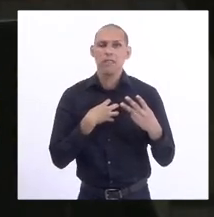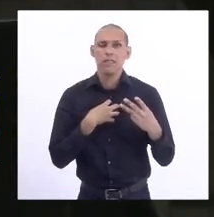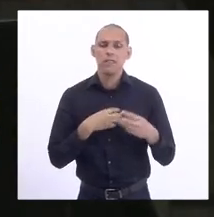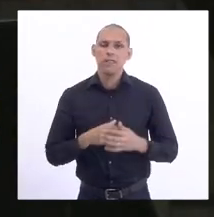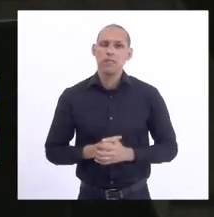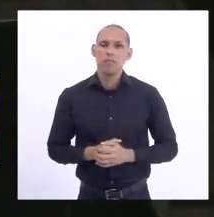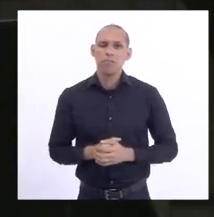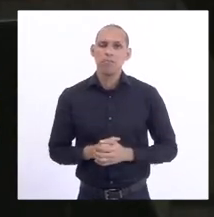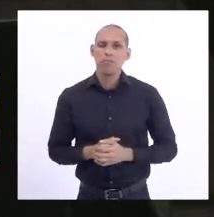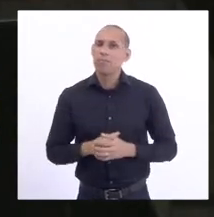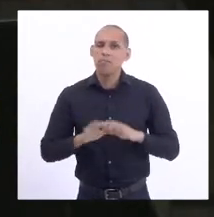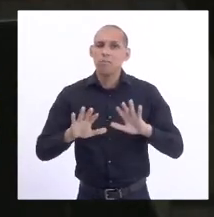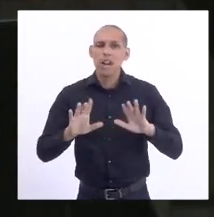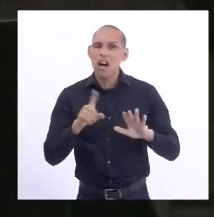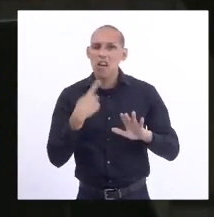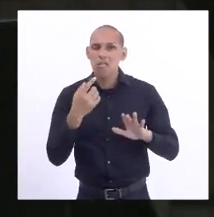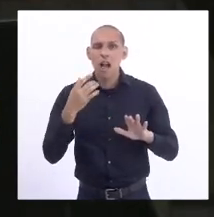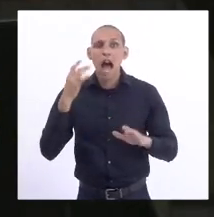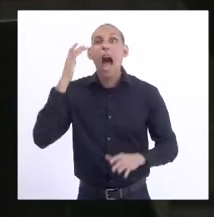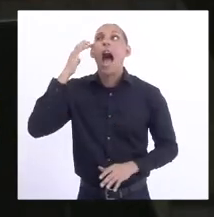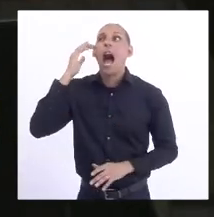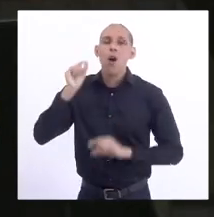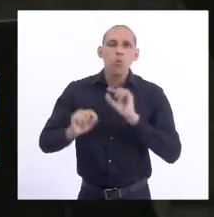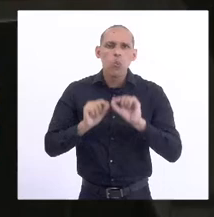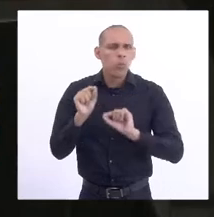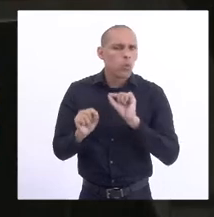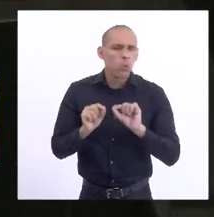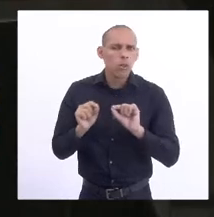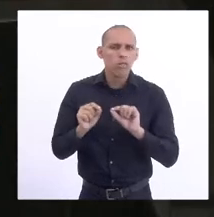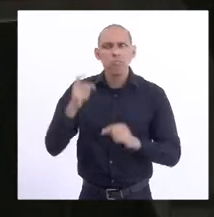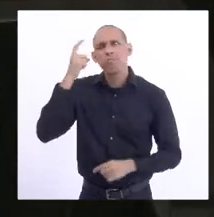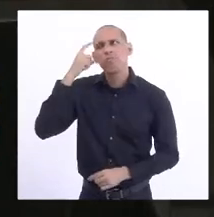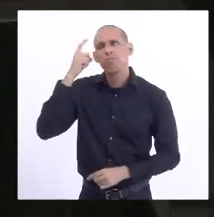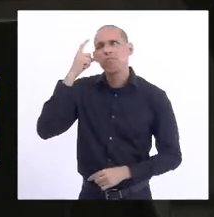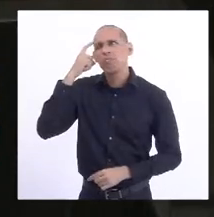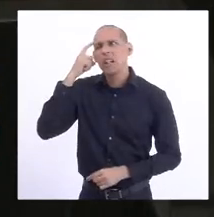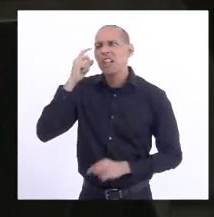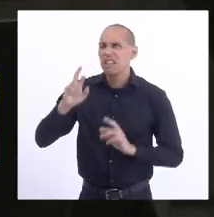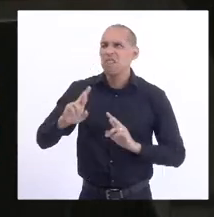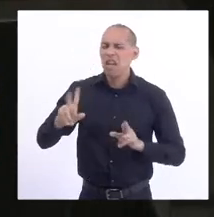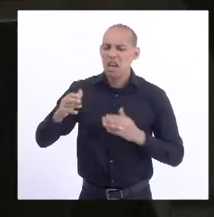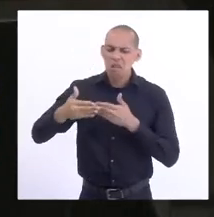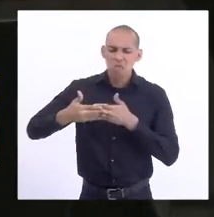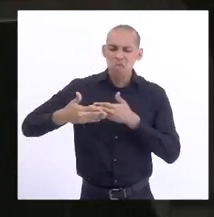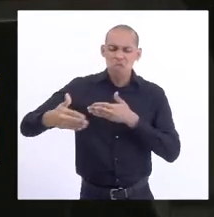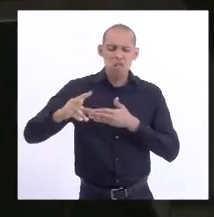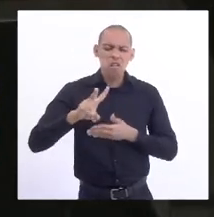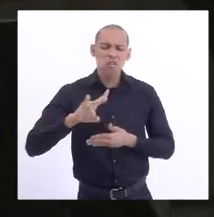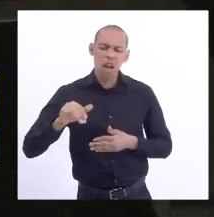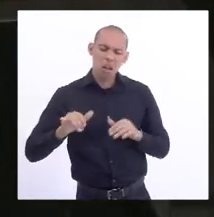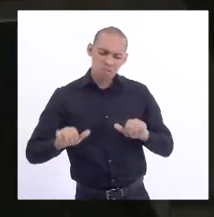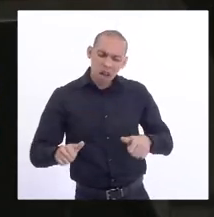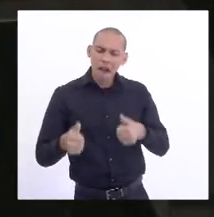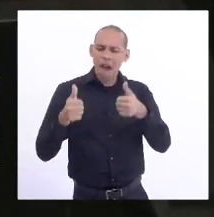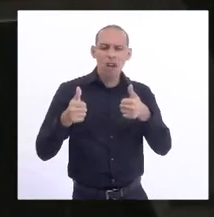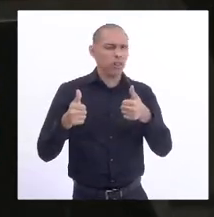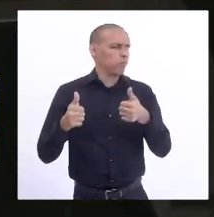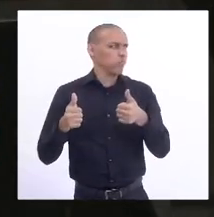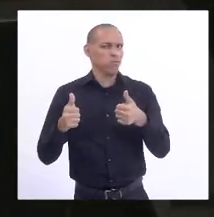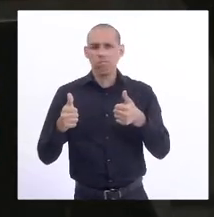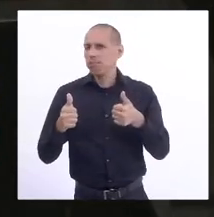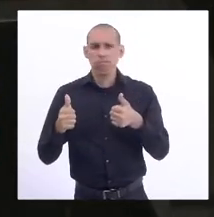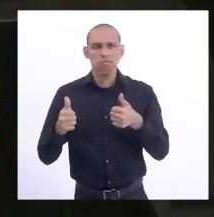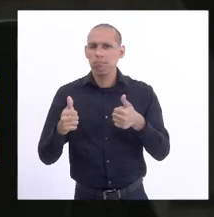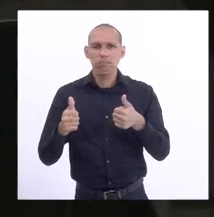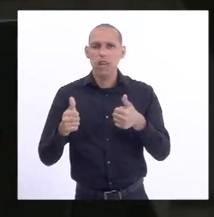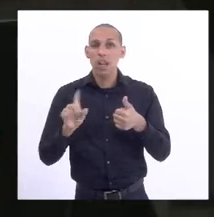nós não podemos achar que vai ser diferente daqui para frente. Ao contrário, a gente